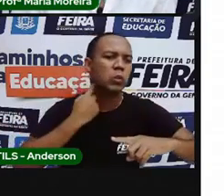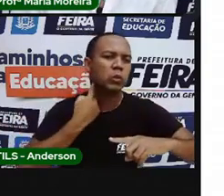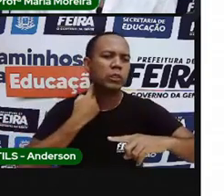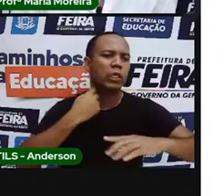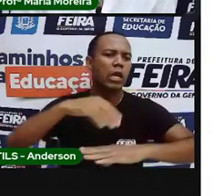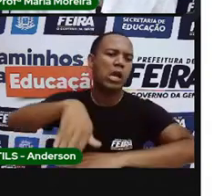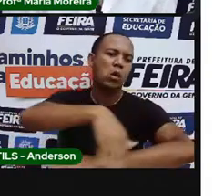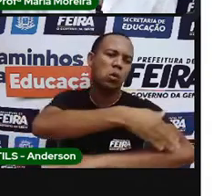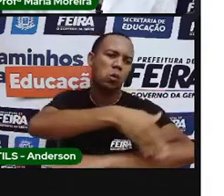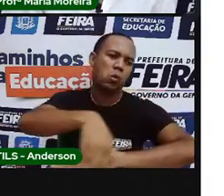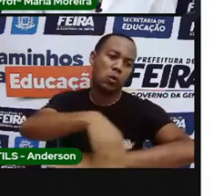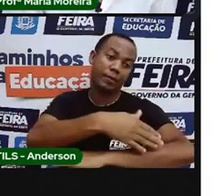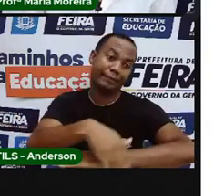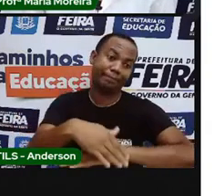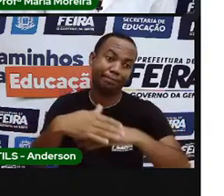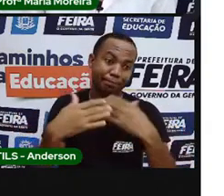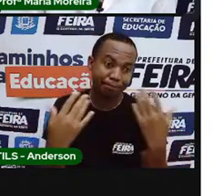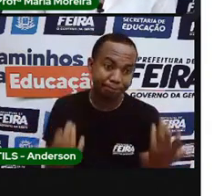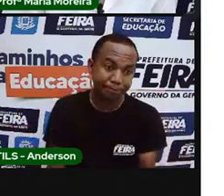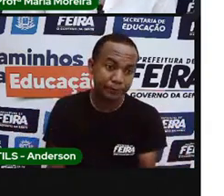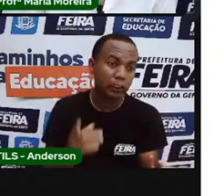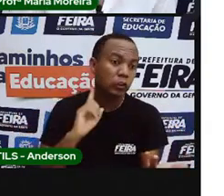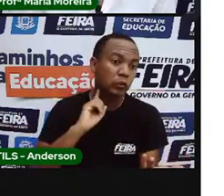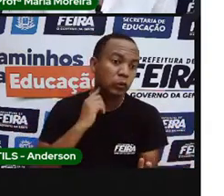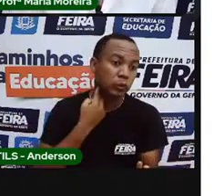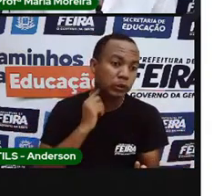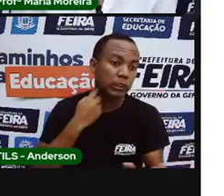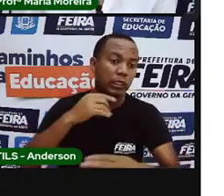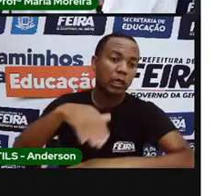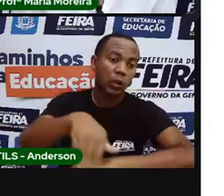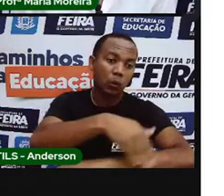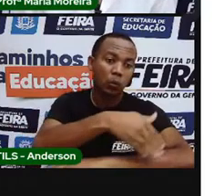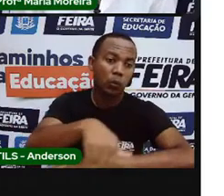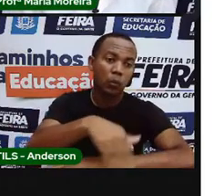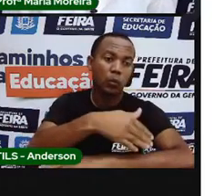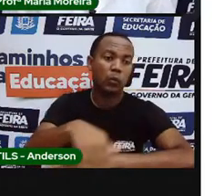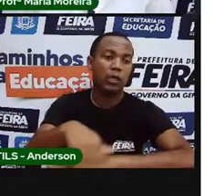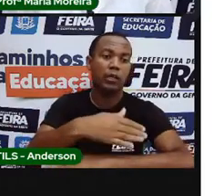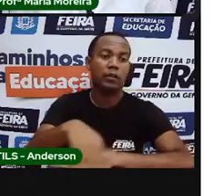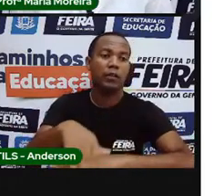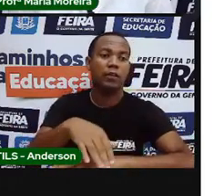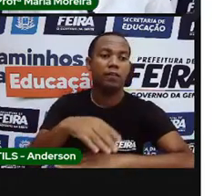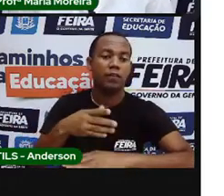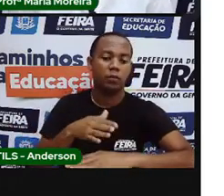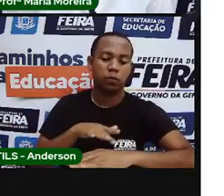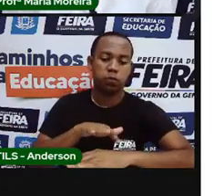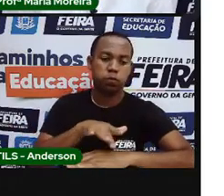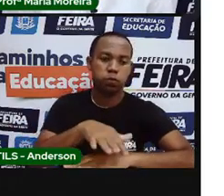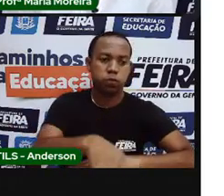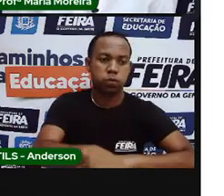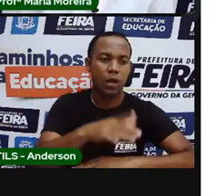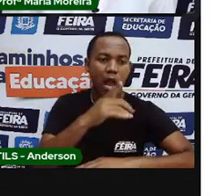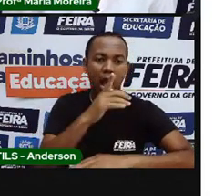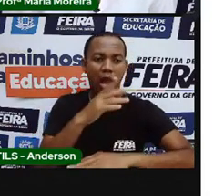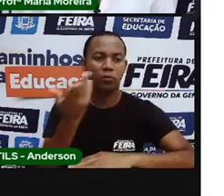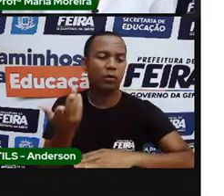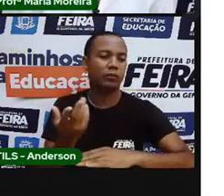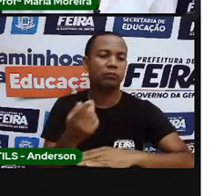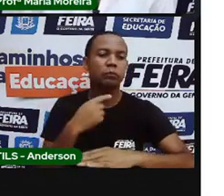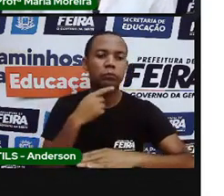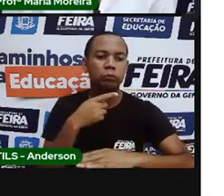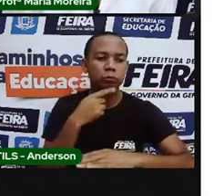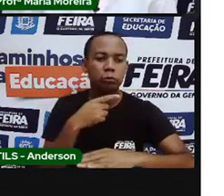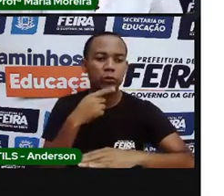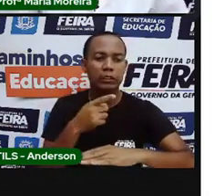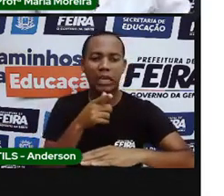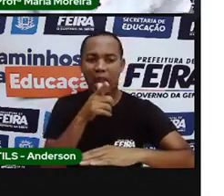é proveniente do quê? Desse lixo que a joga na rua que acaba entupindo o esgoto. E aí a água não tem